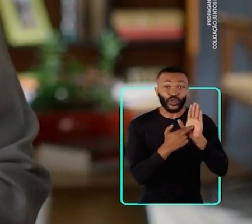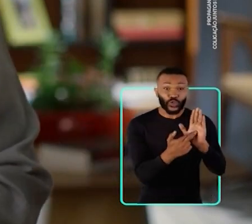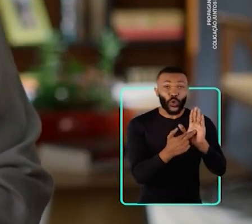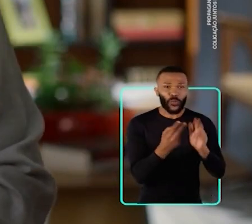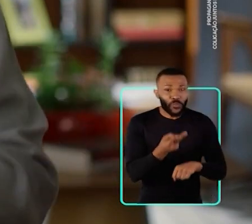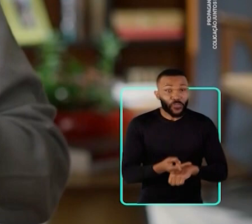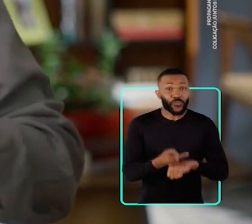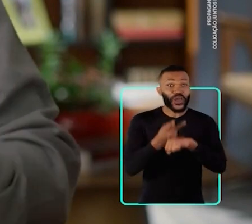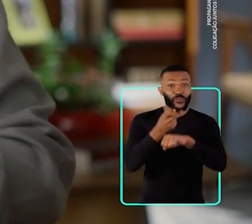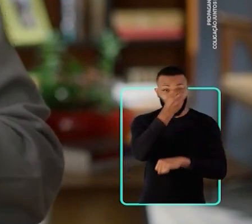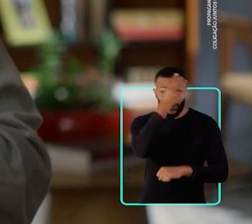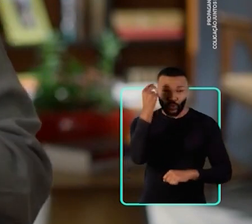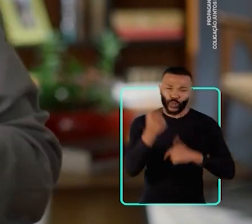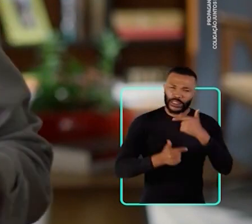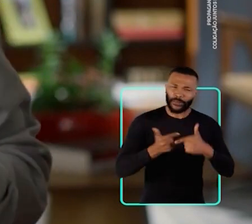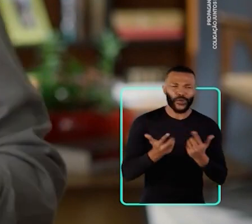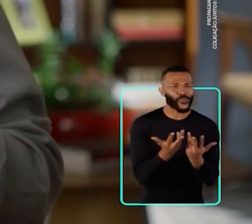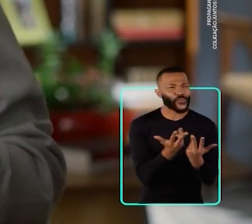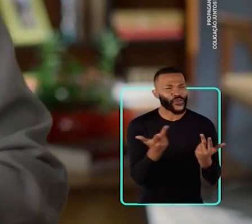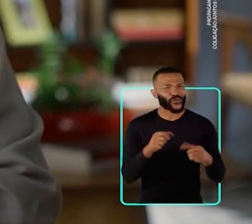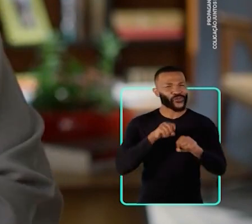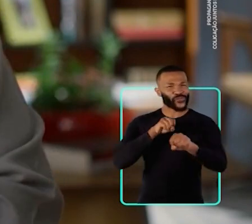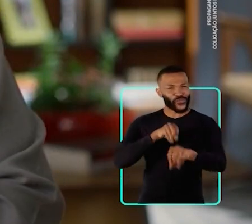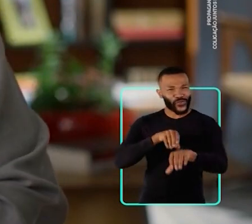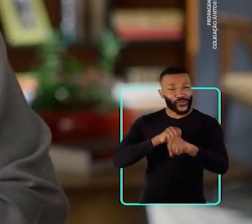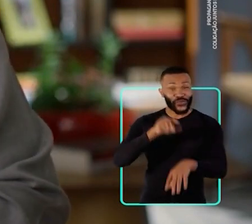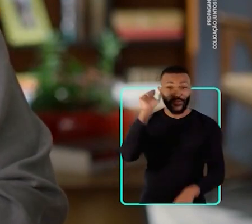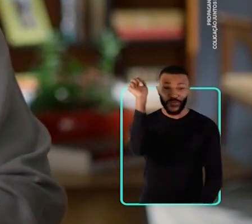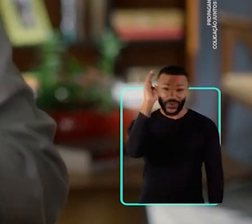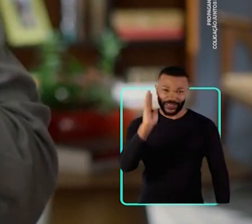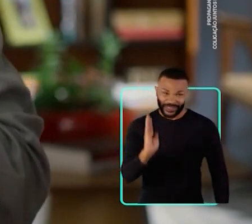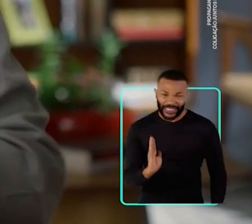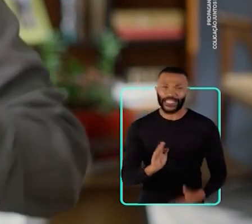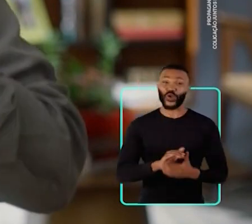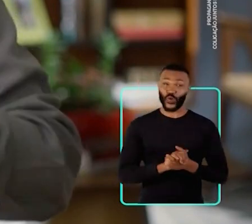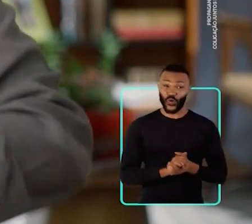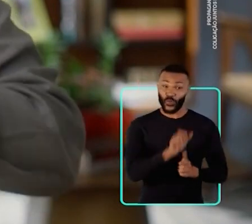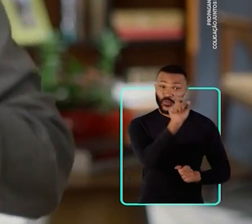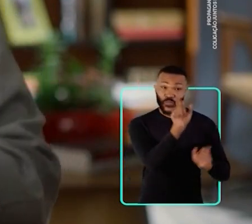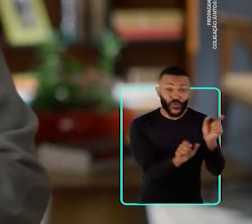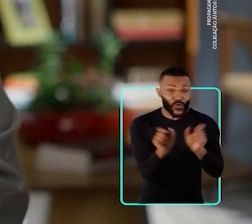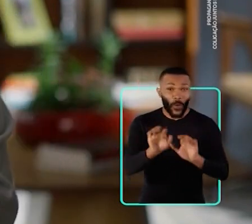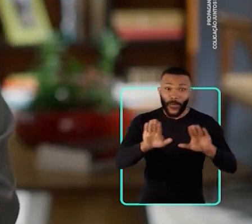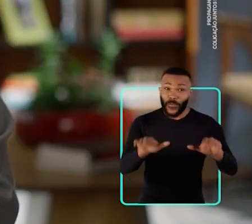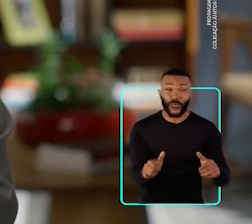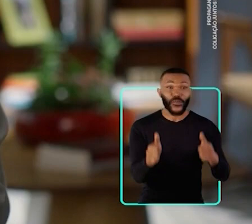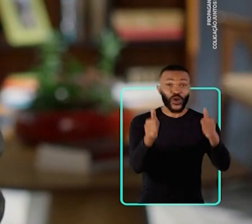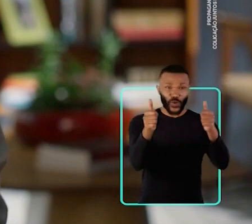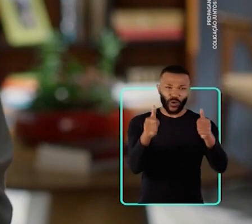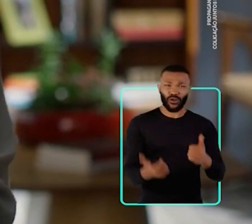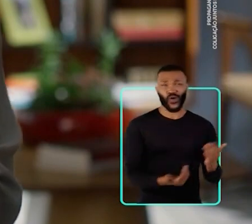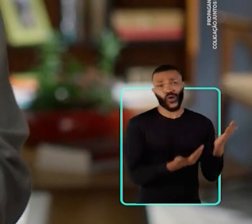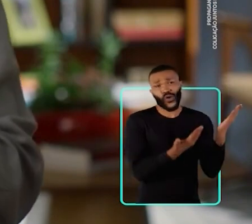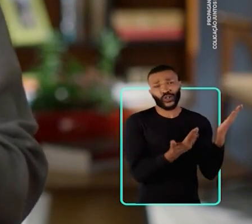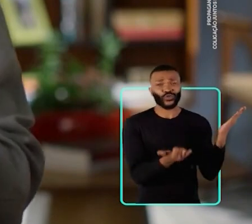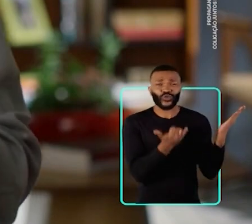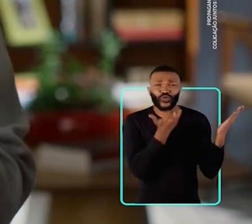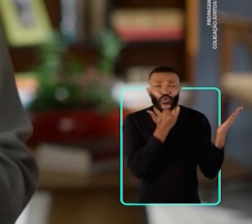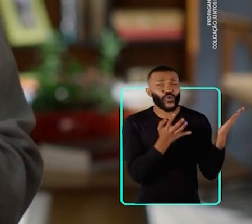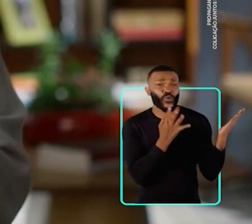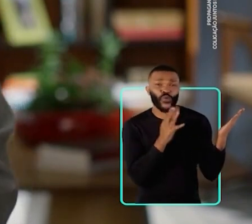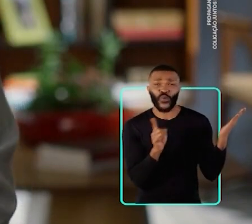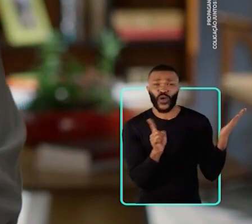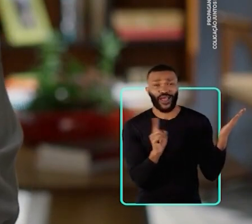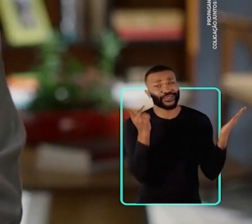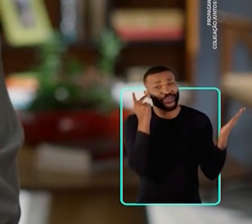prefeitura e um trabalho extraordinário na educação desse país, transformando a vida de milhões de pessoas. E outro, que mal